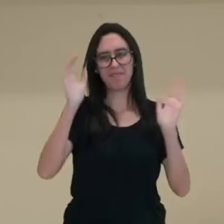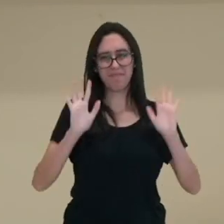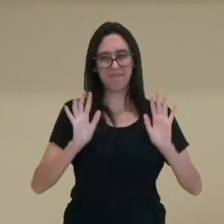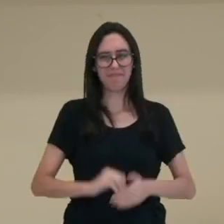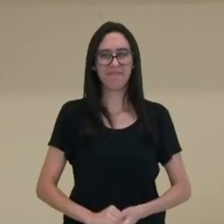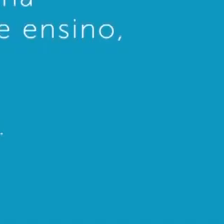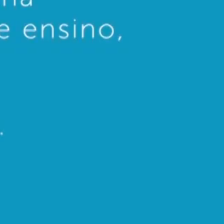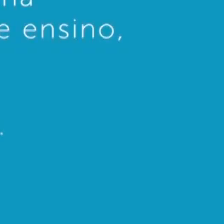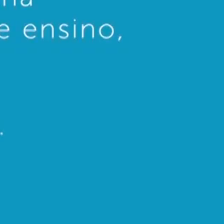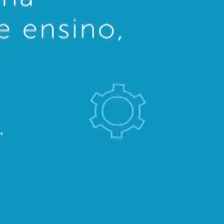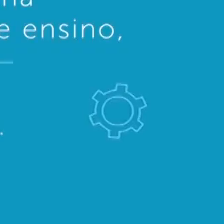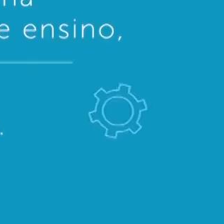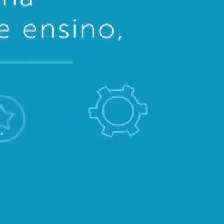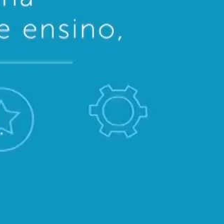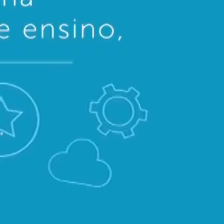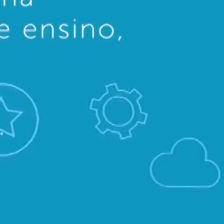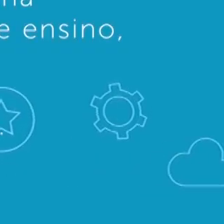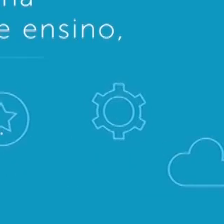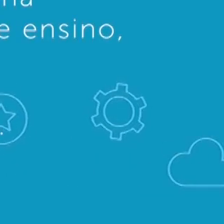breve!